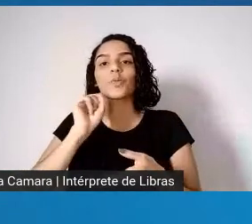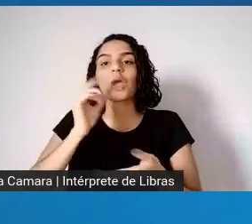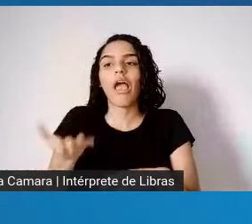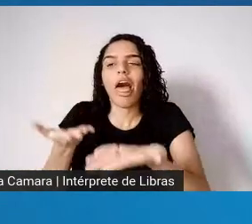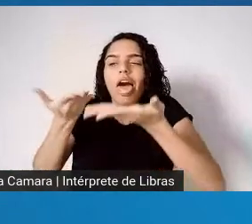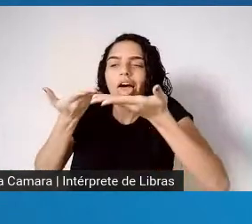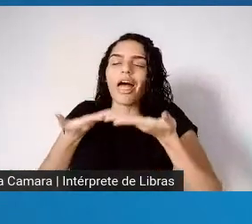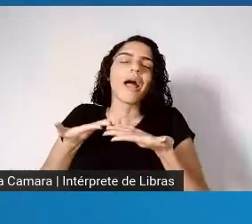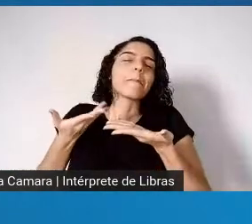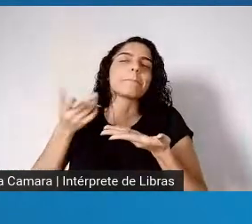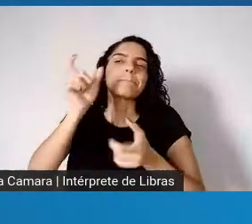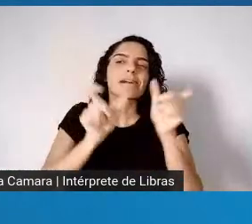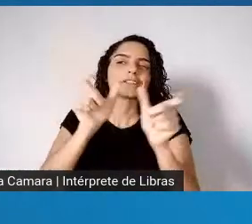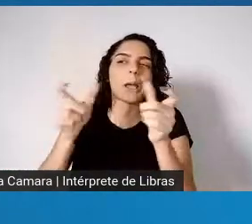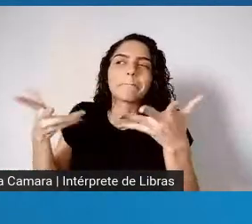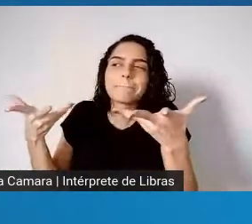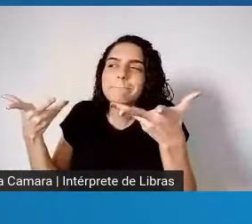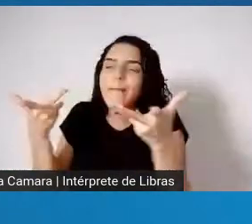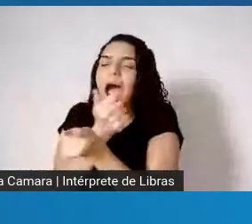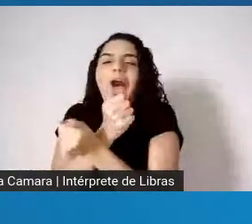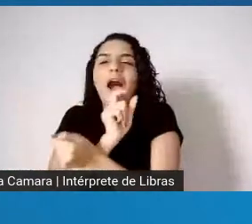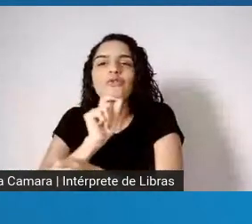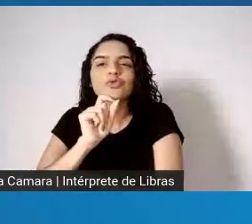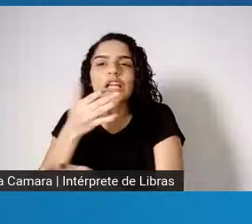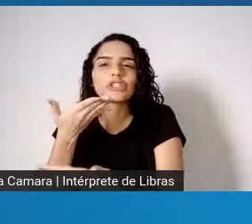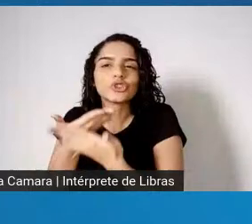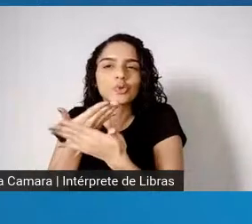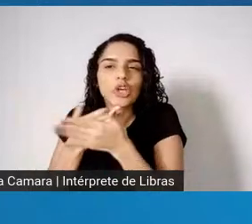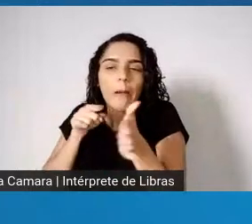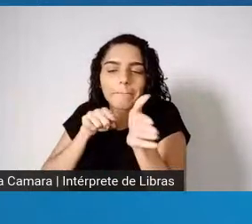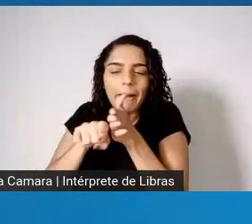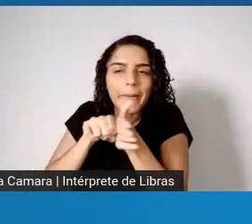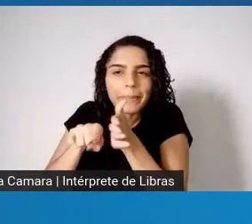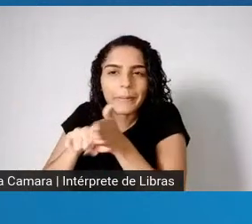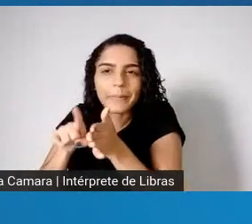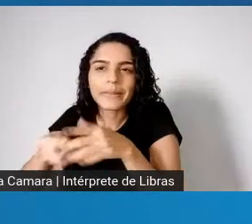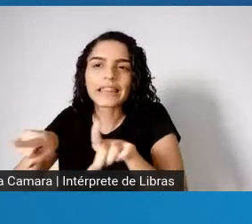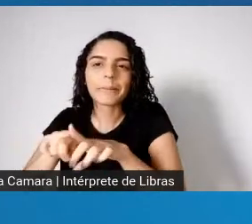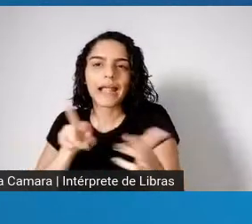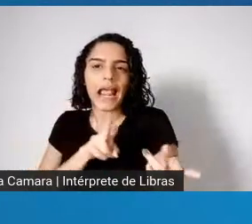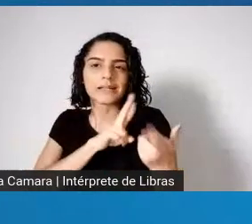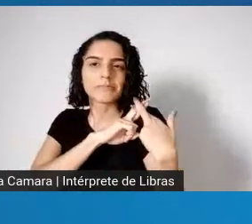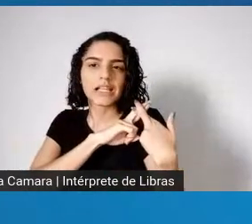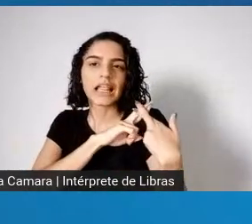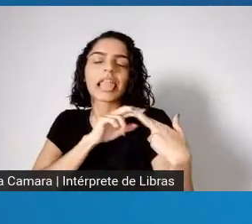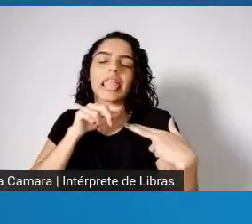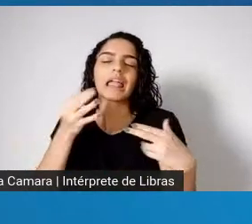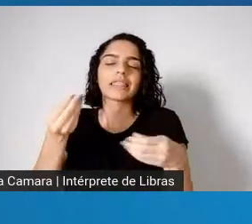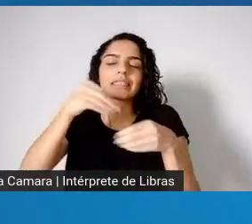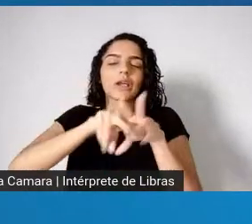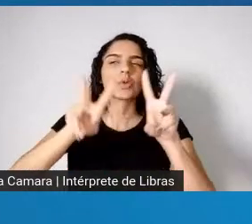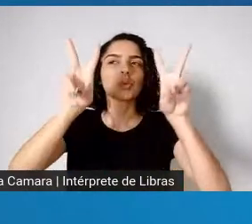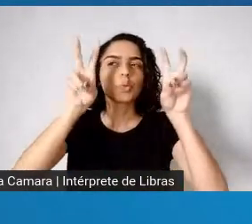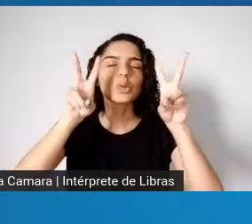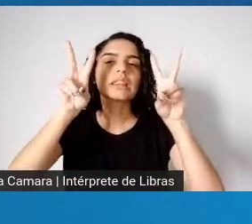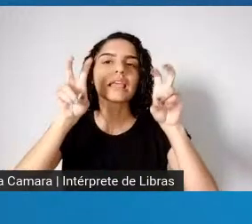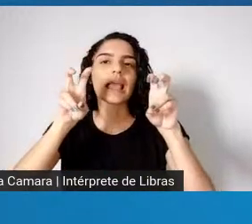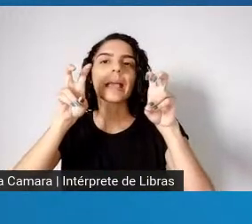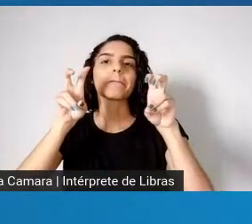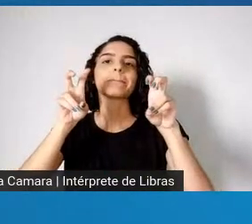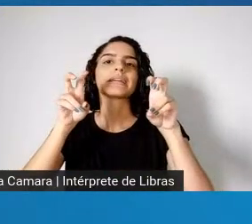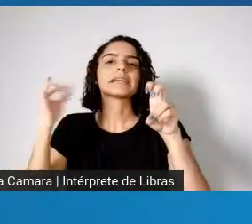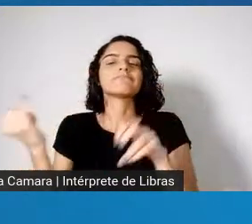extraordinariamente, assim, estudiosas e responsáveis, né, se responsabilizam pelas